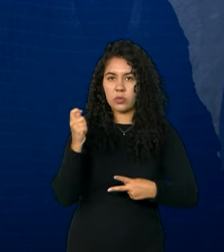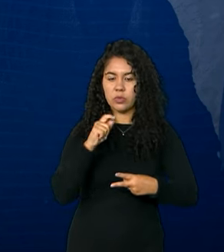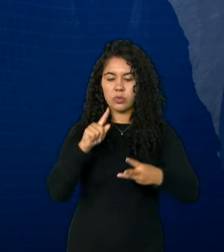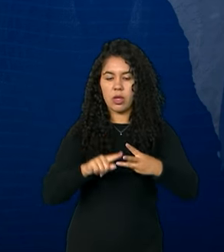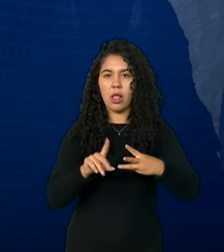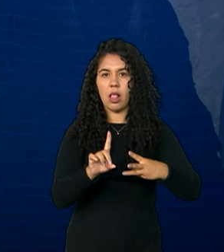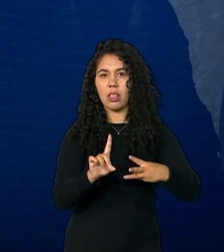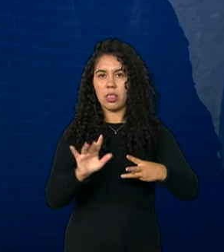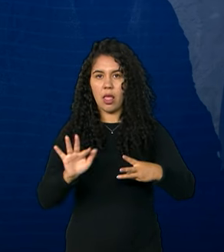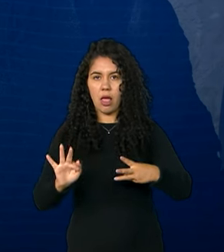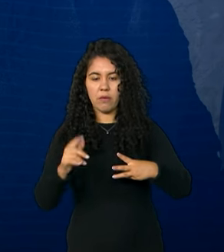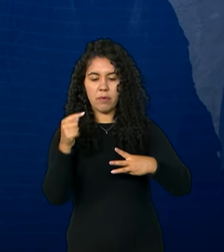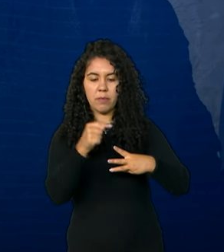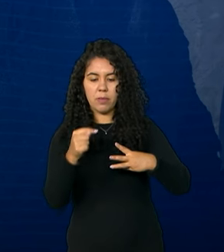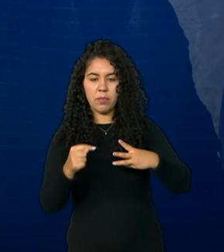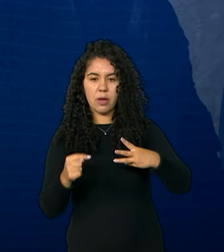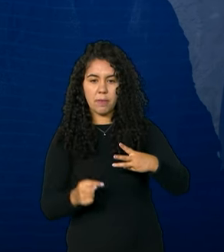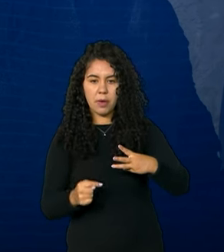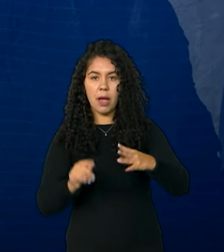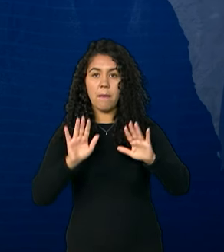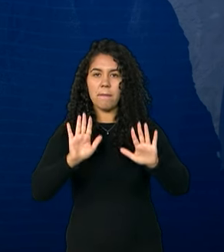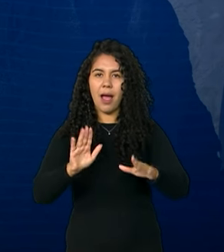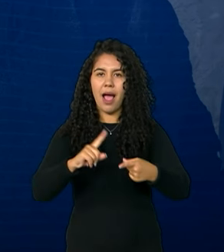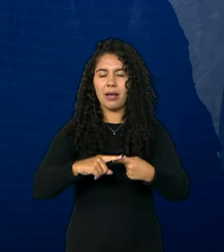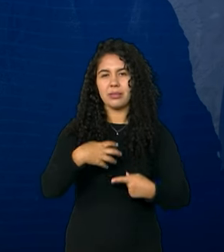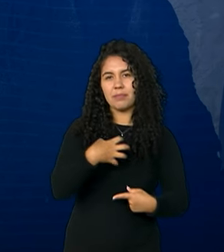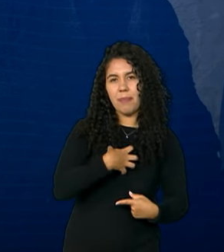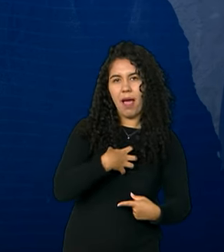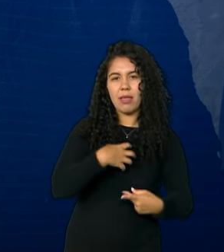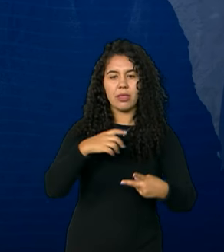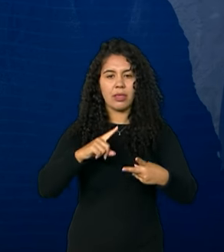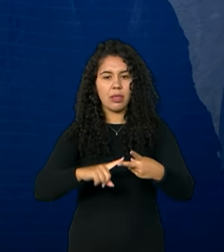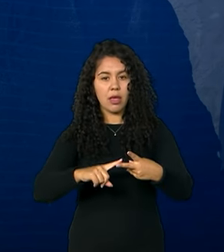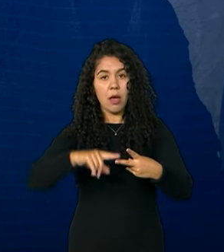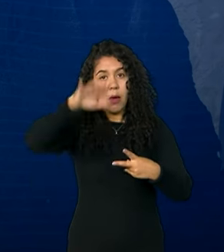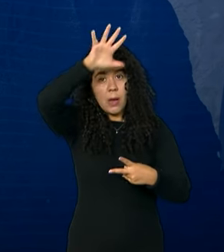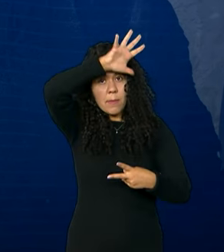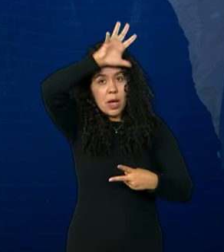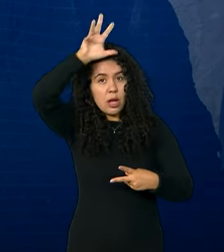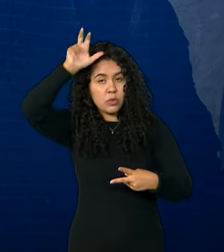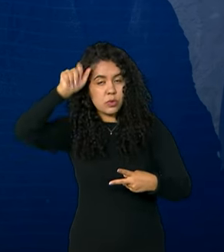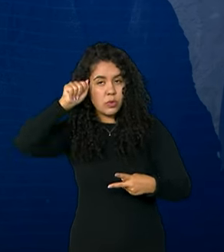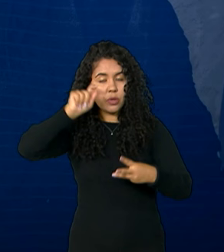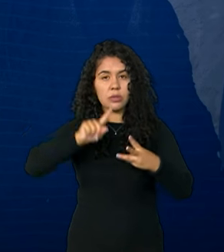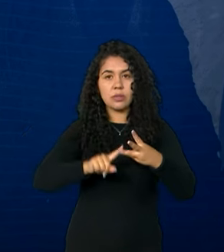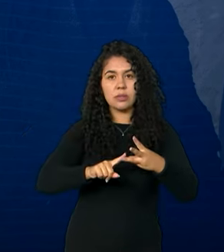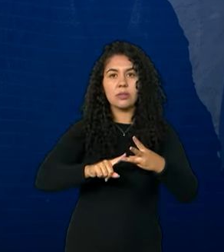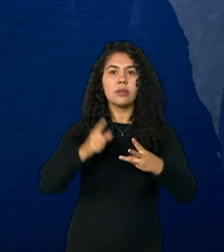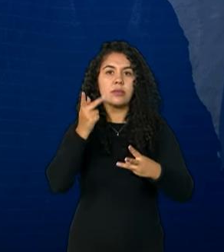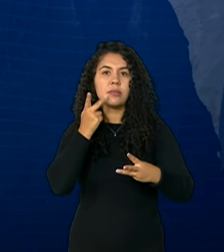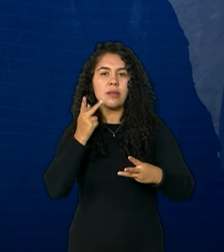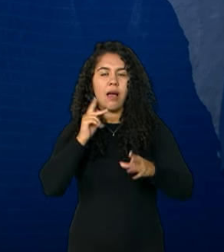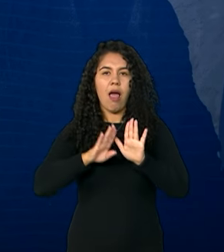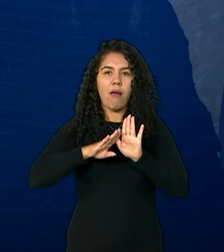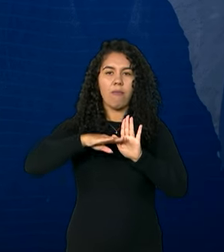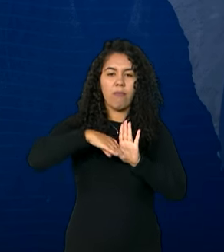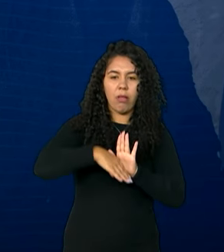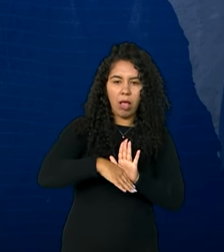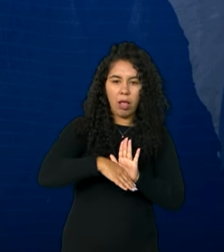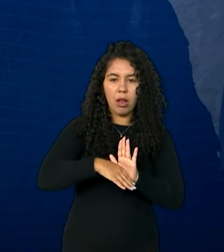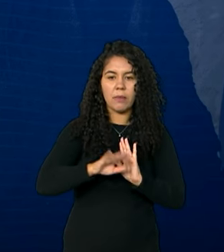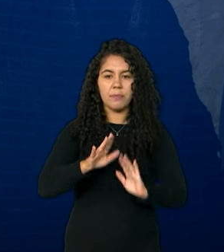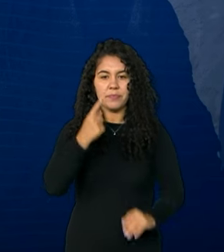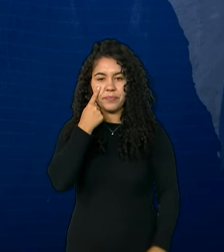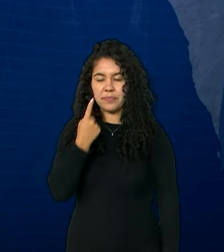Federal. Em contrapartida, Bahia, Mato Grosso e Ceará registraram quedas. Além disso, o